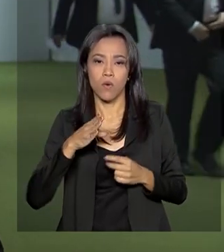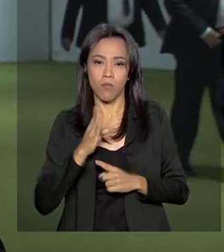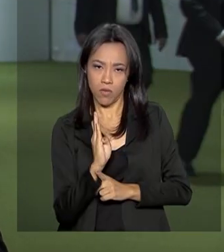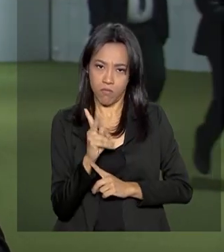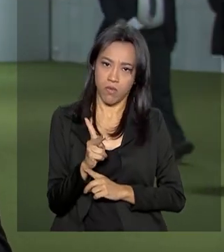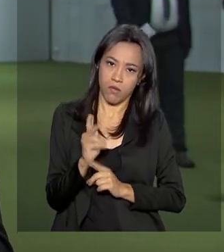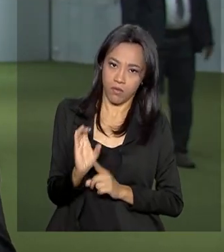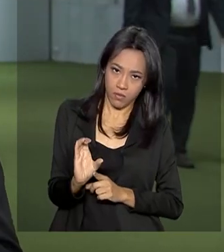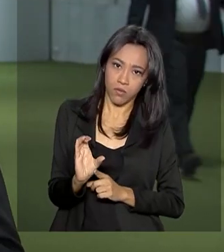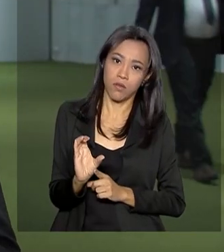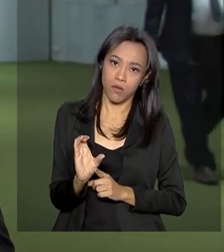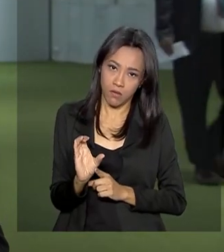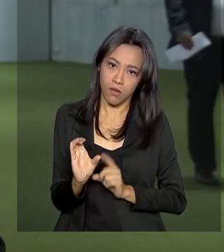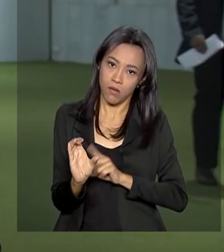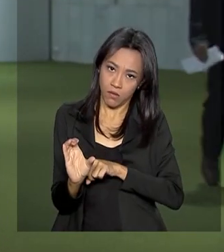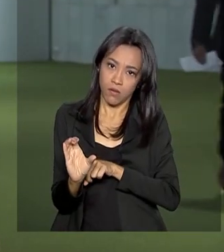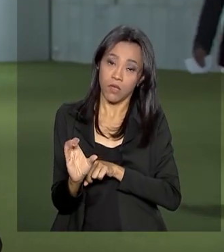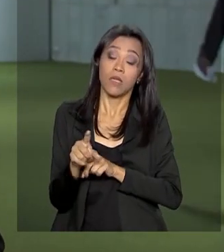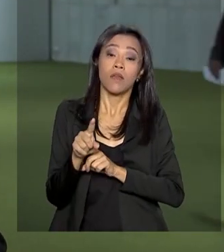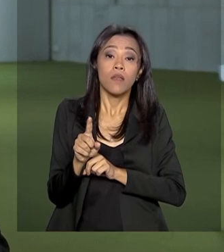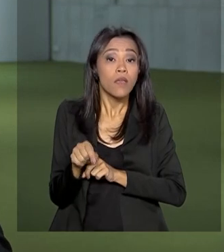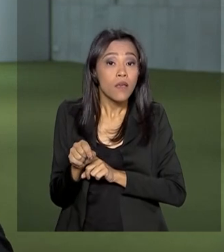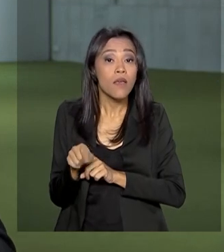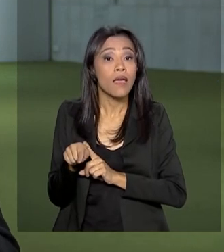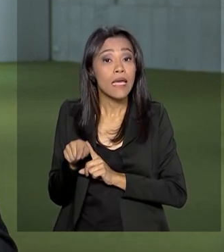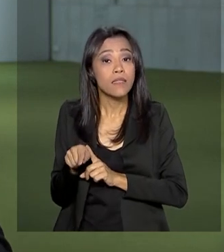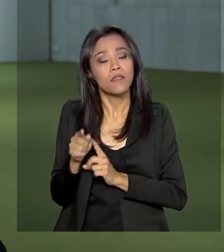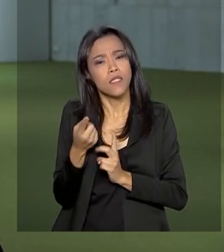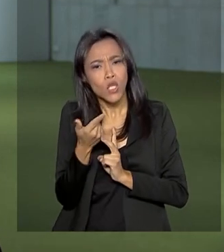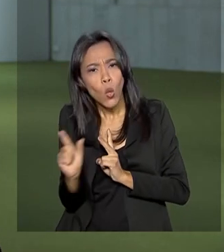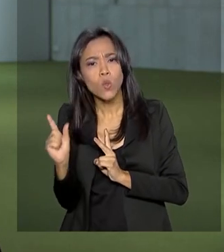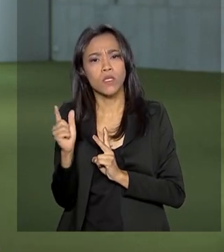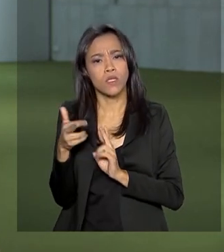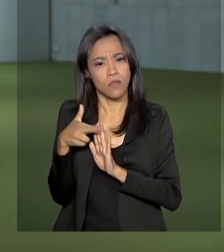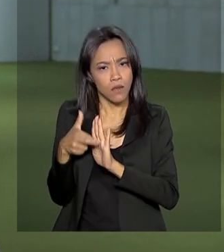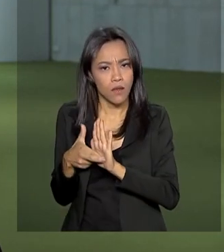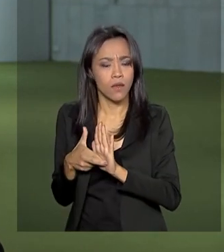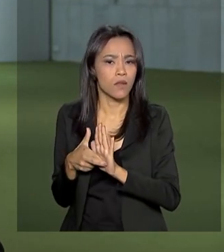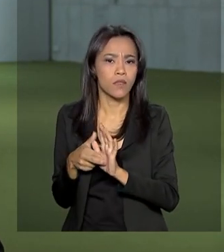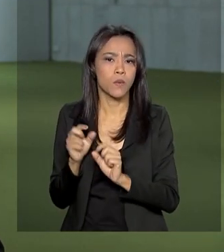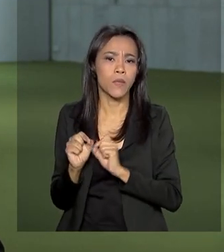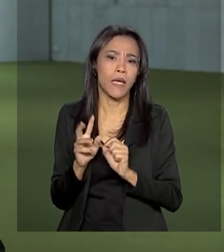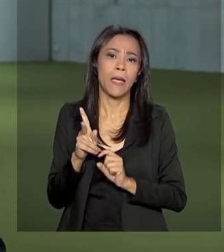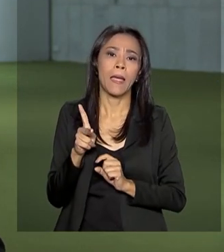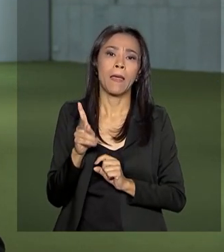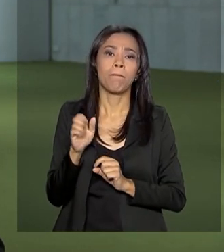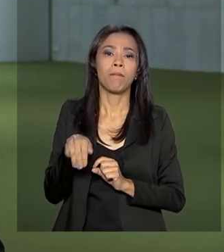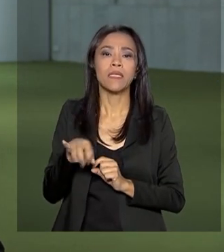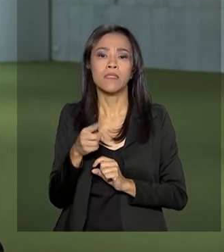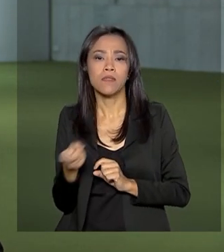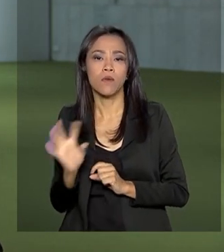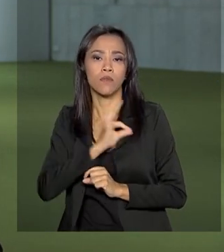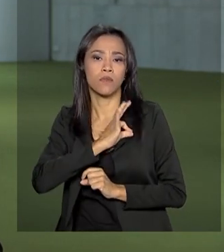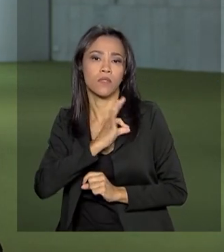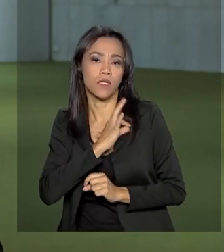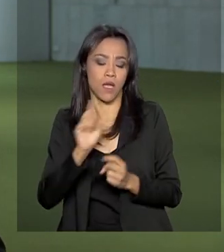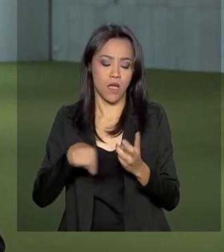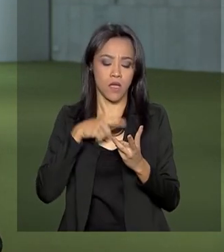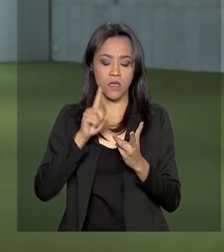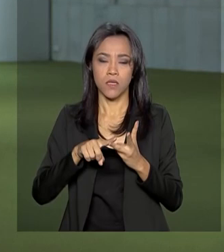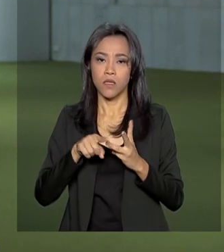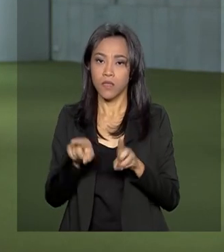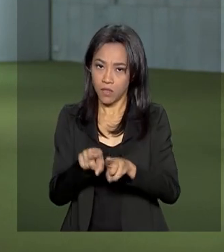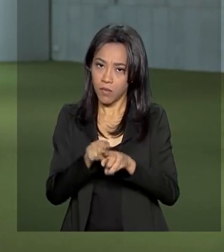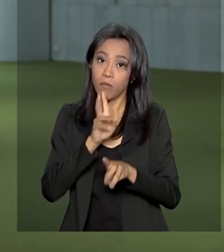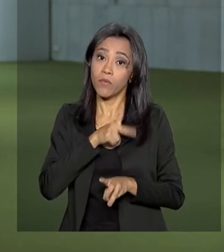continuada, o BPC e outros critérios de pensões de policiais e também de professoras.